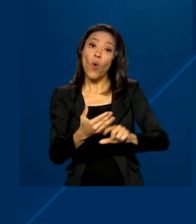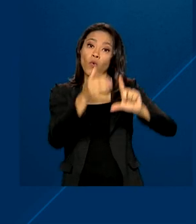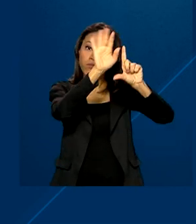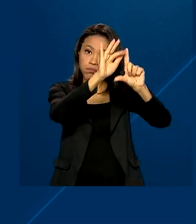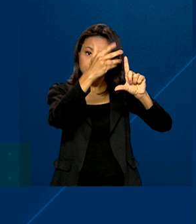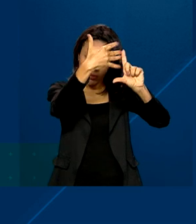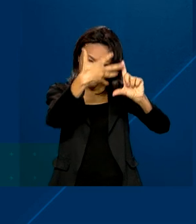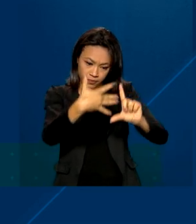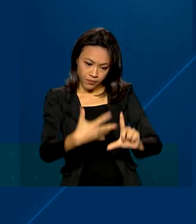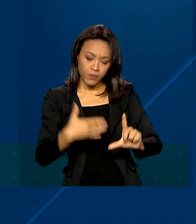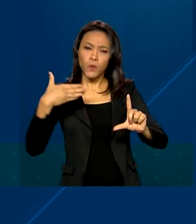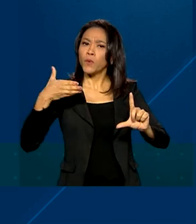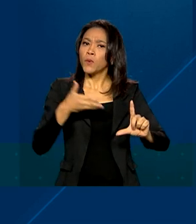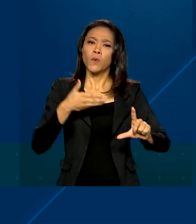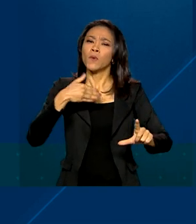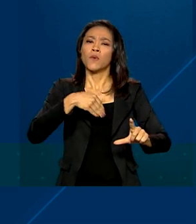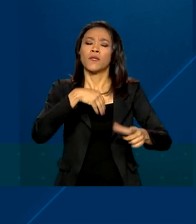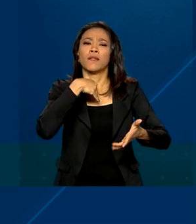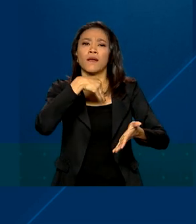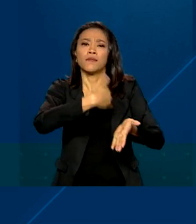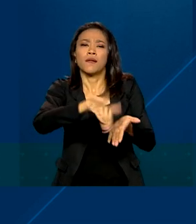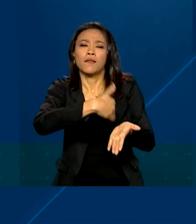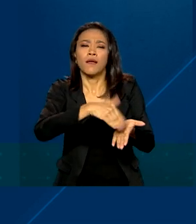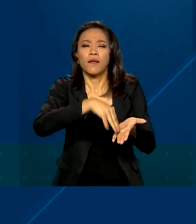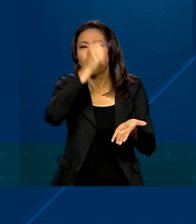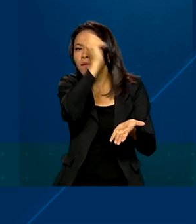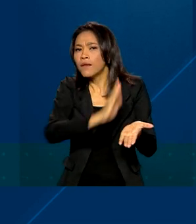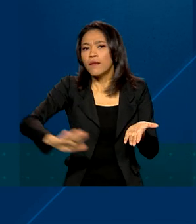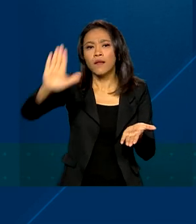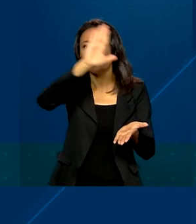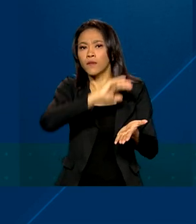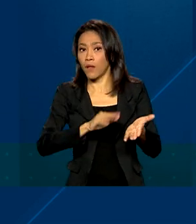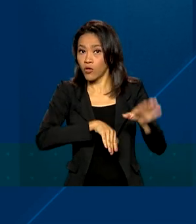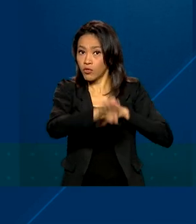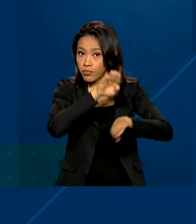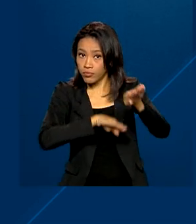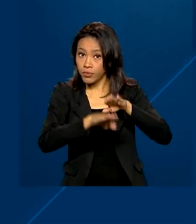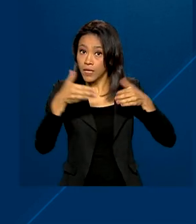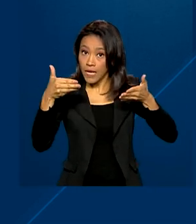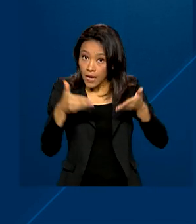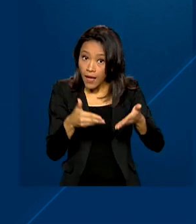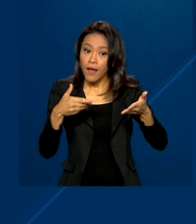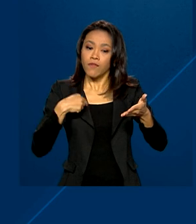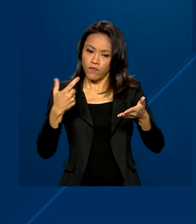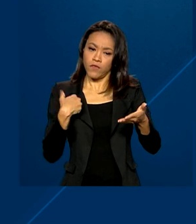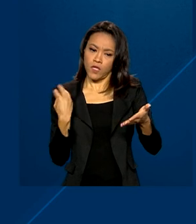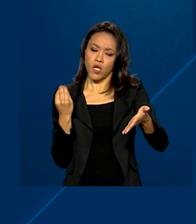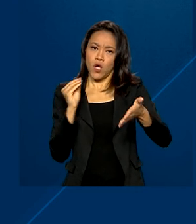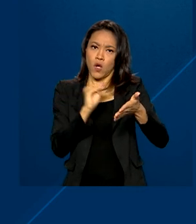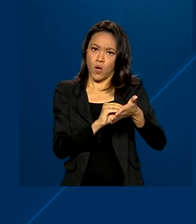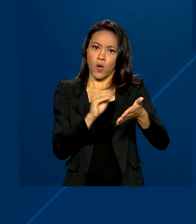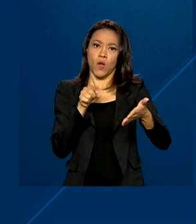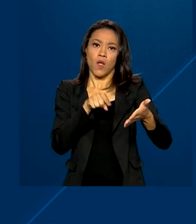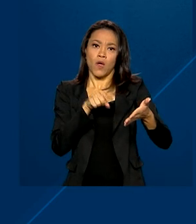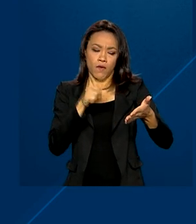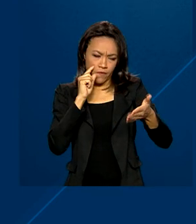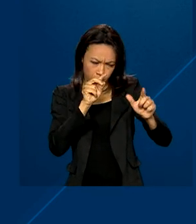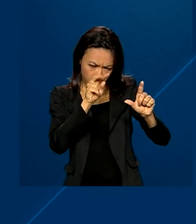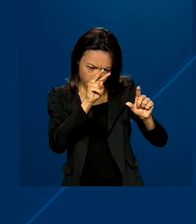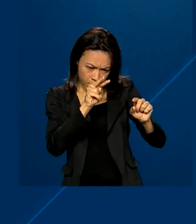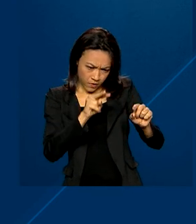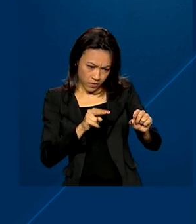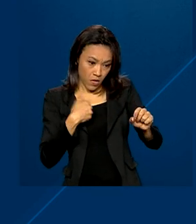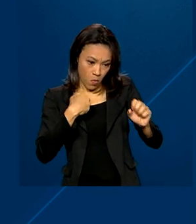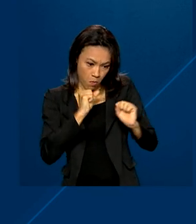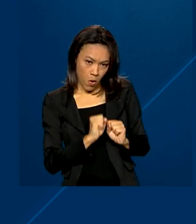serviços da Secretaria Nacional de Trânsito, a Senatran. Lá, você autoriza que órgãos e empresas vejam se você